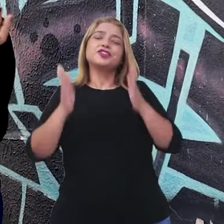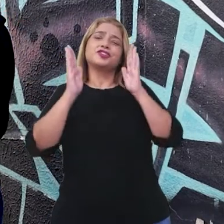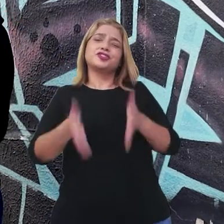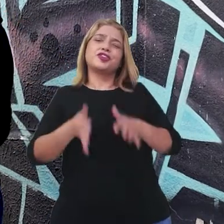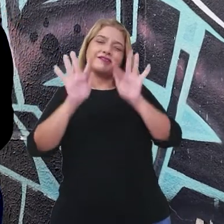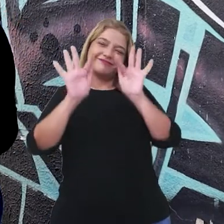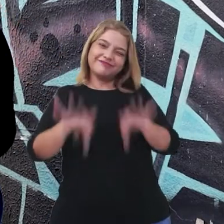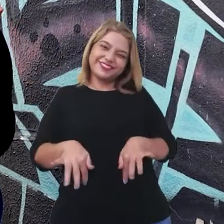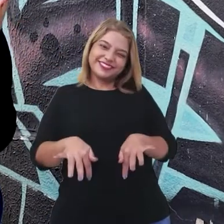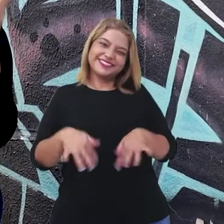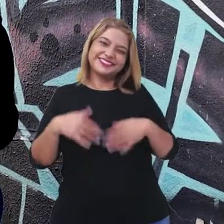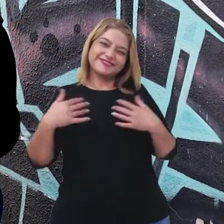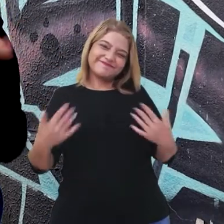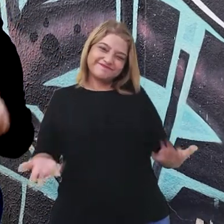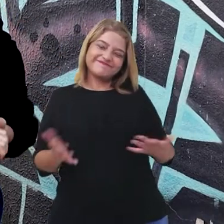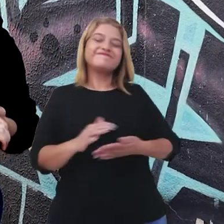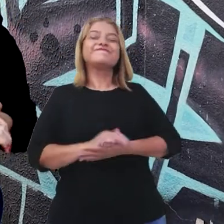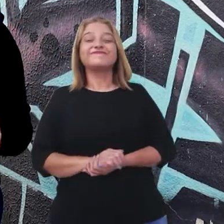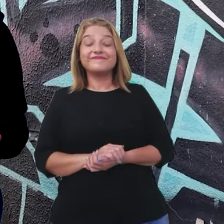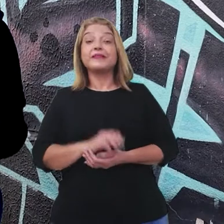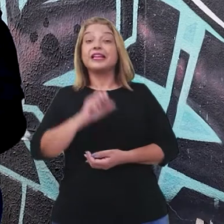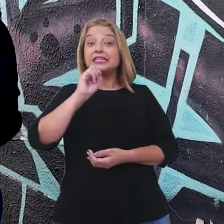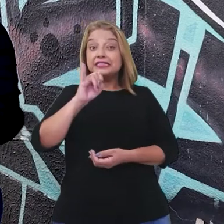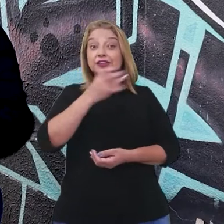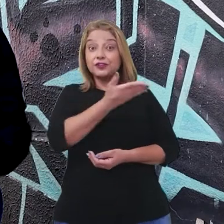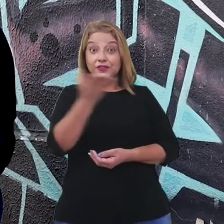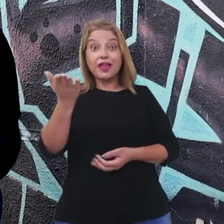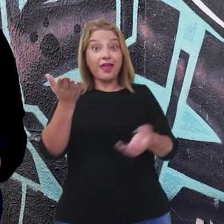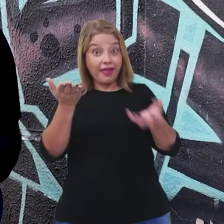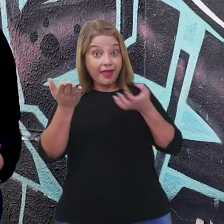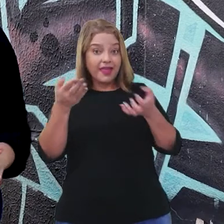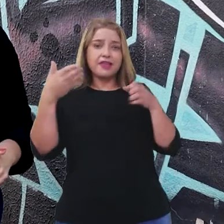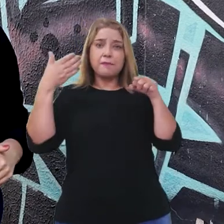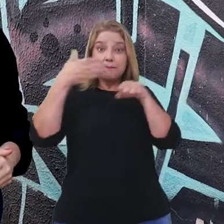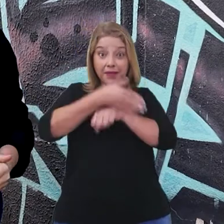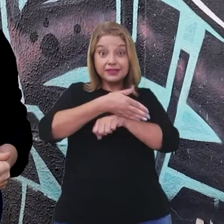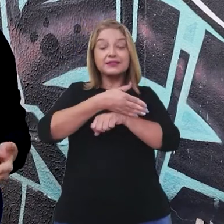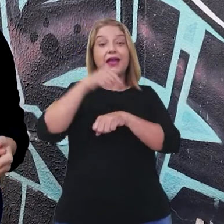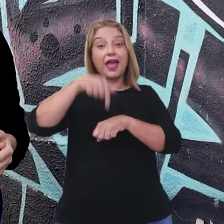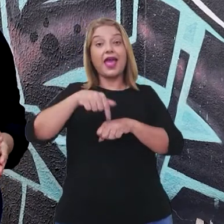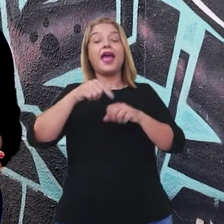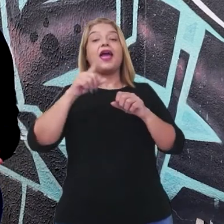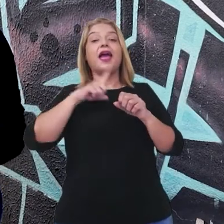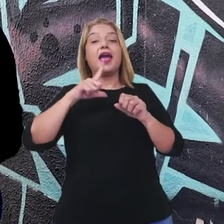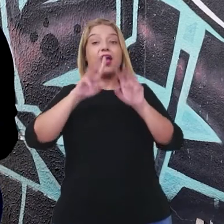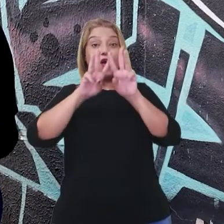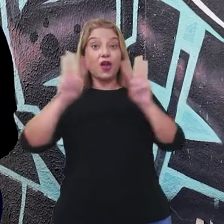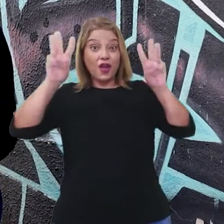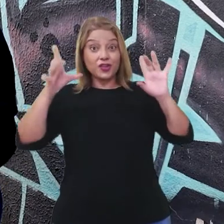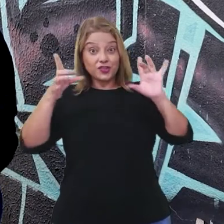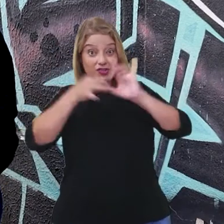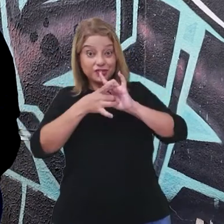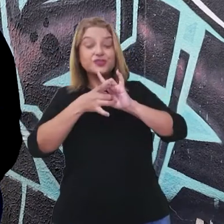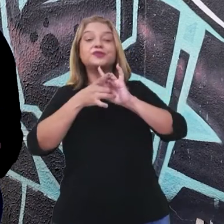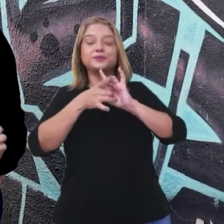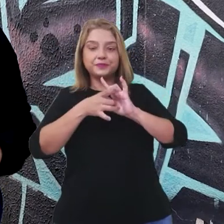Ah, mas se você quer participar do programa Conexão Escola Práticas em Rede, entre em contato com o